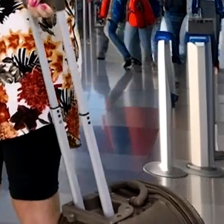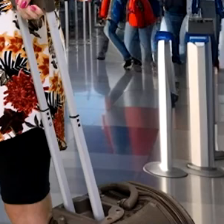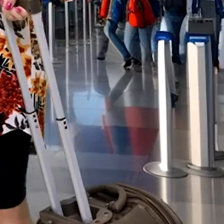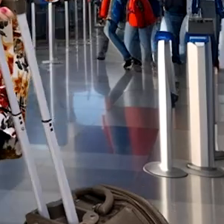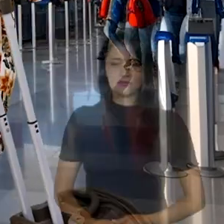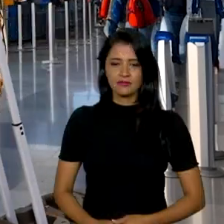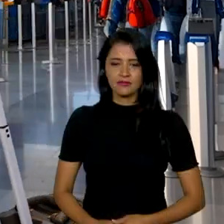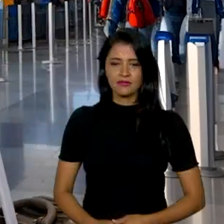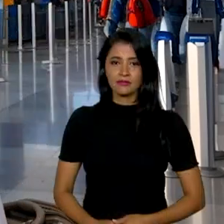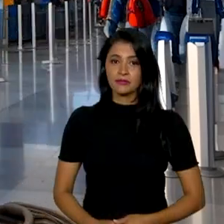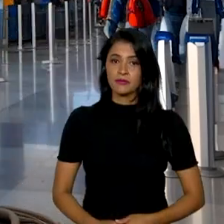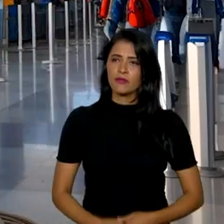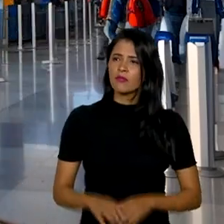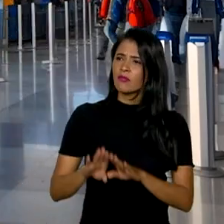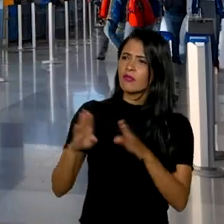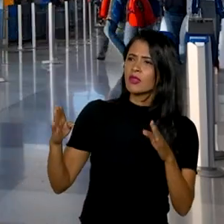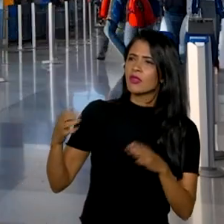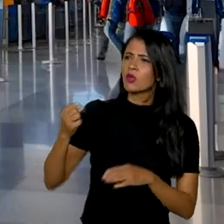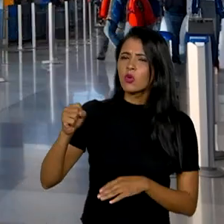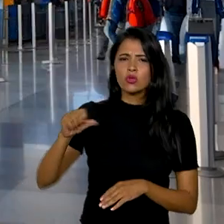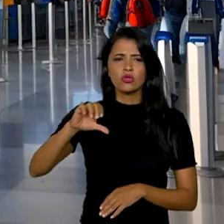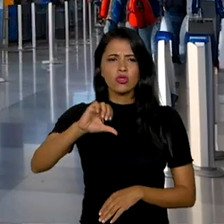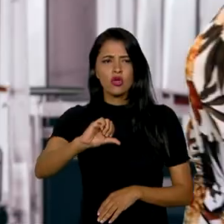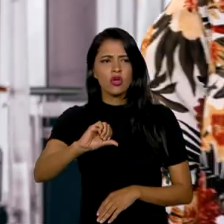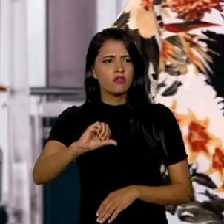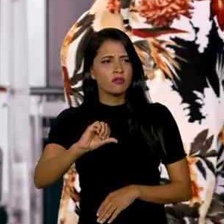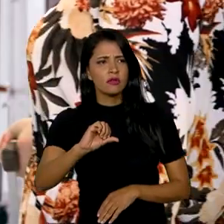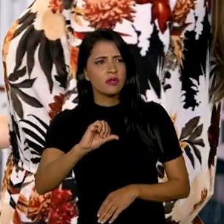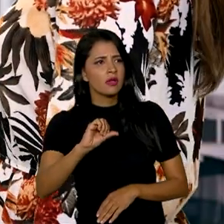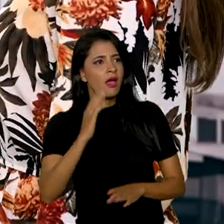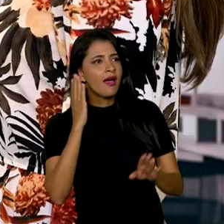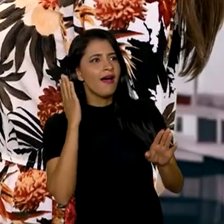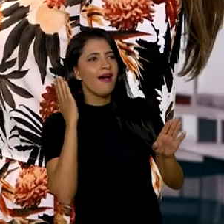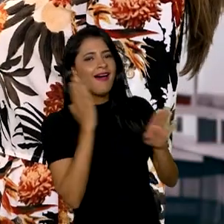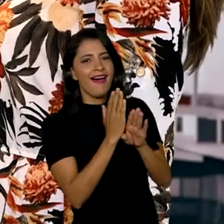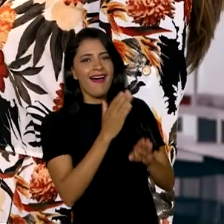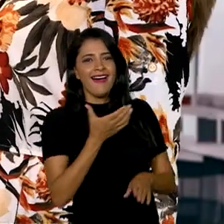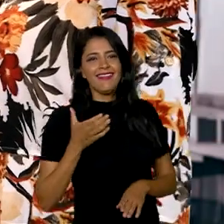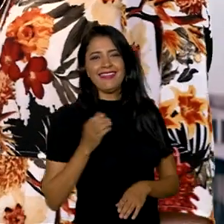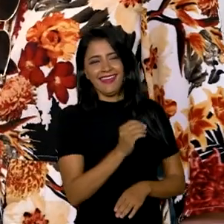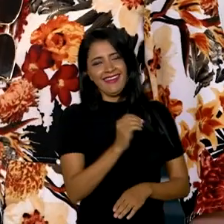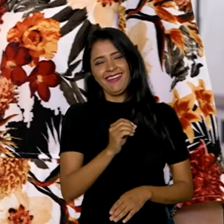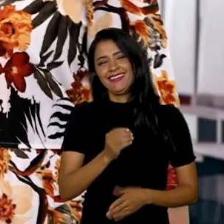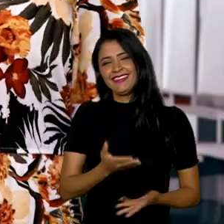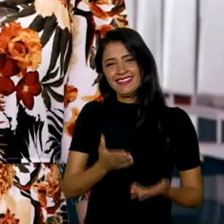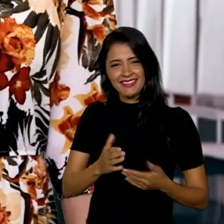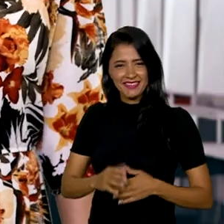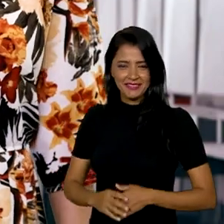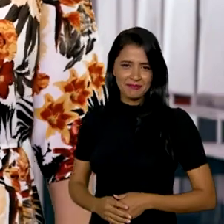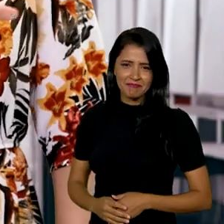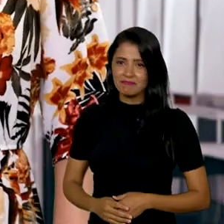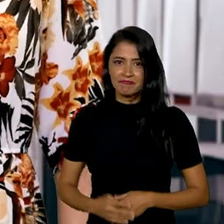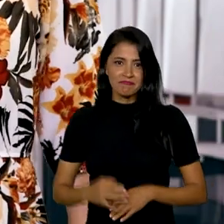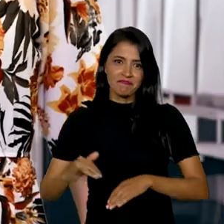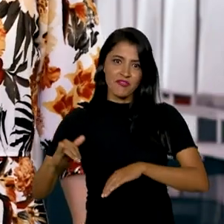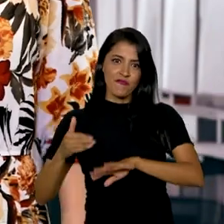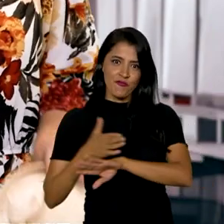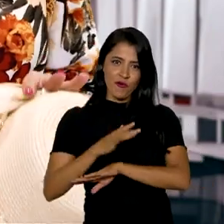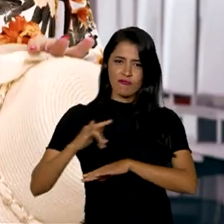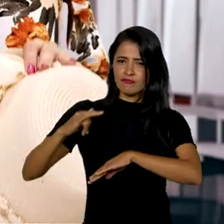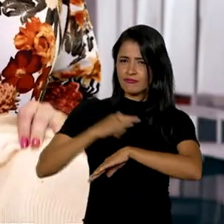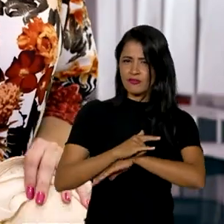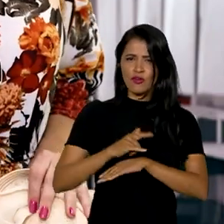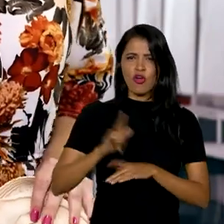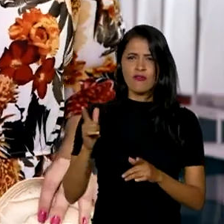Portão 8, portão 9, portão 10. Ah, achei! Vou embarcar agora